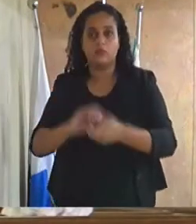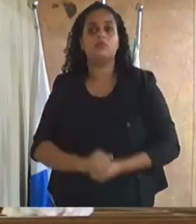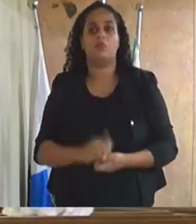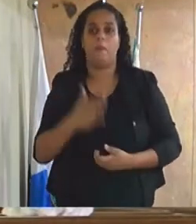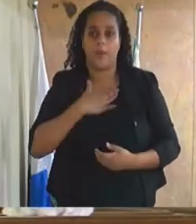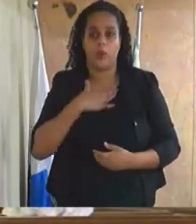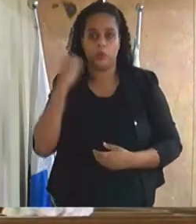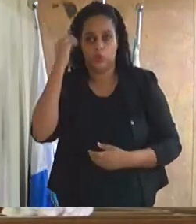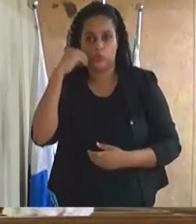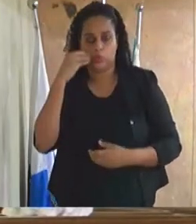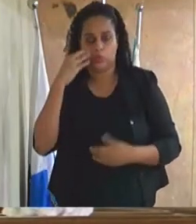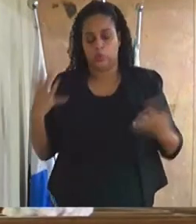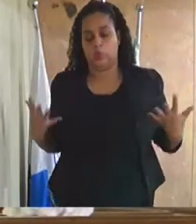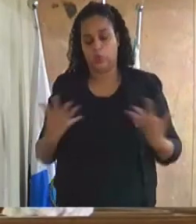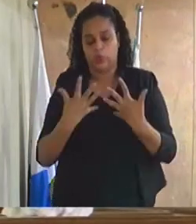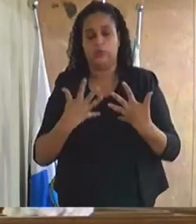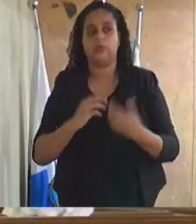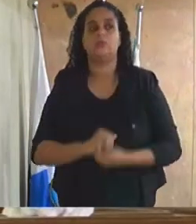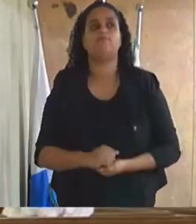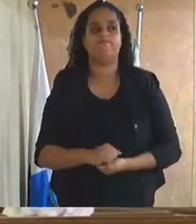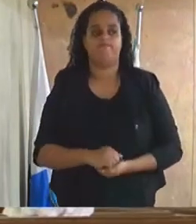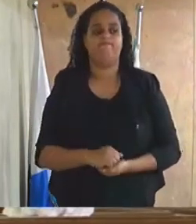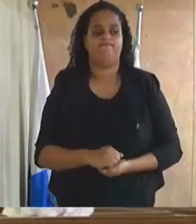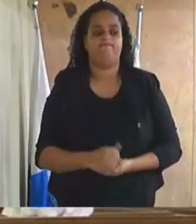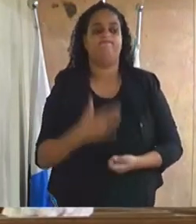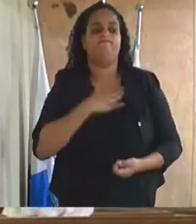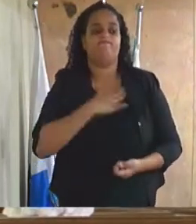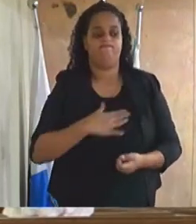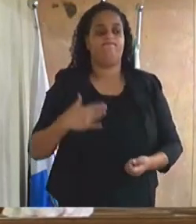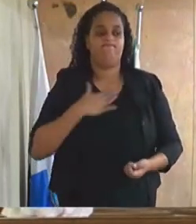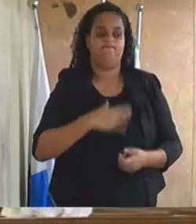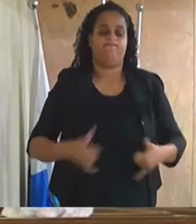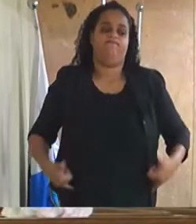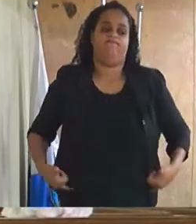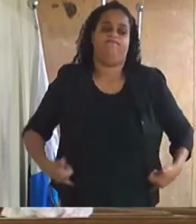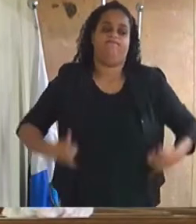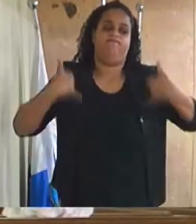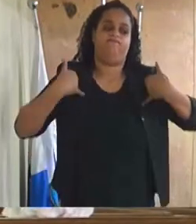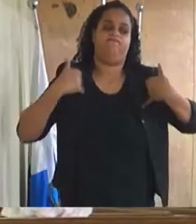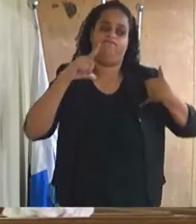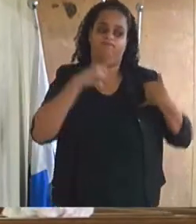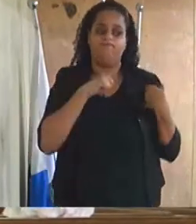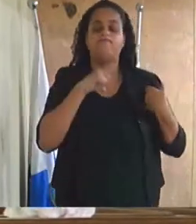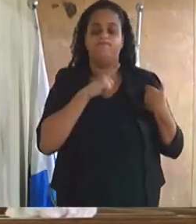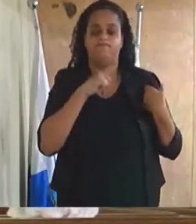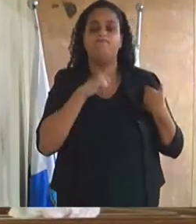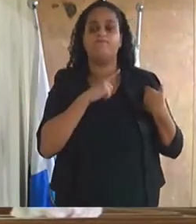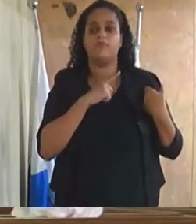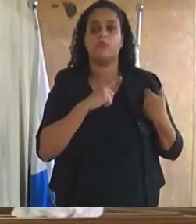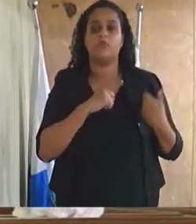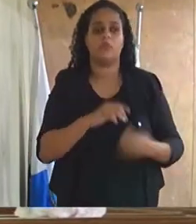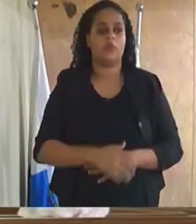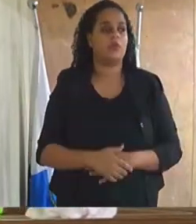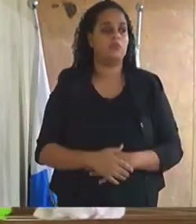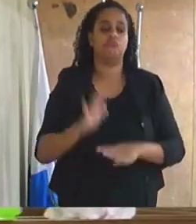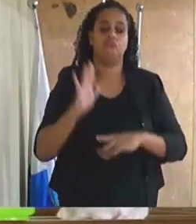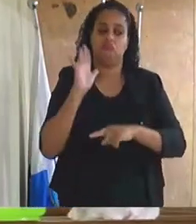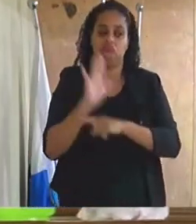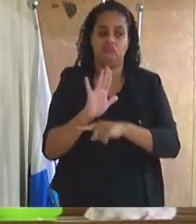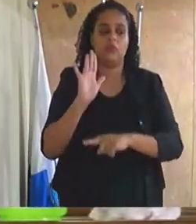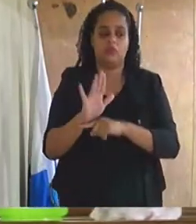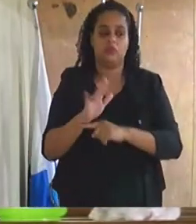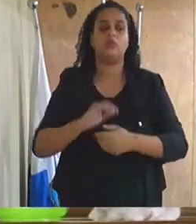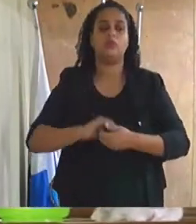fala nesta noite quero dizer do orgulho que eu tenho de contribuir de ser